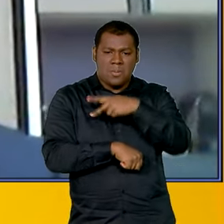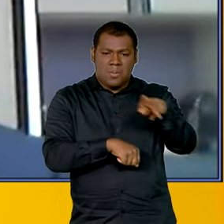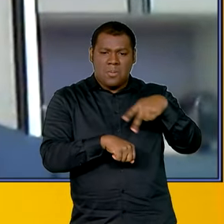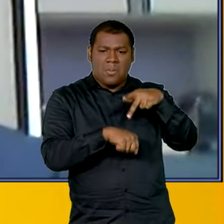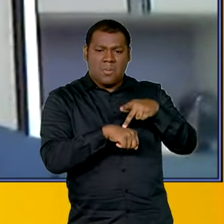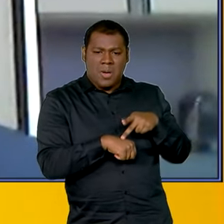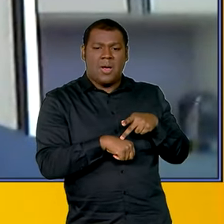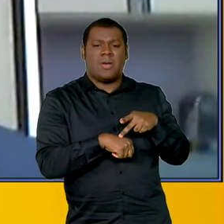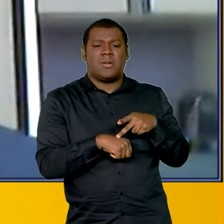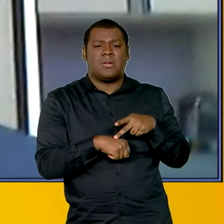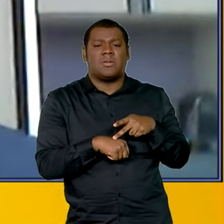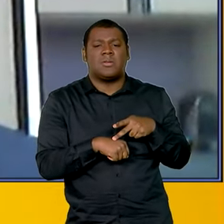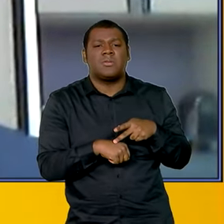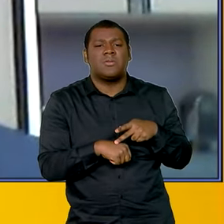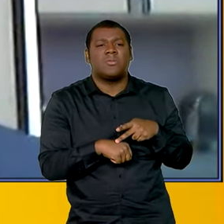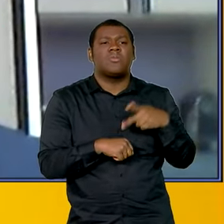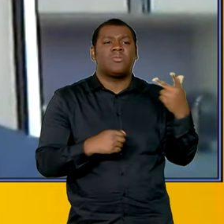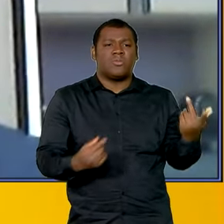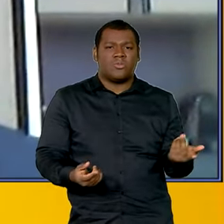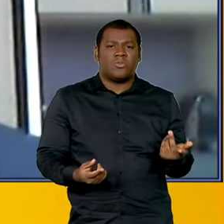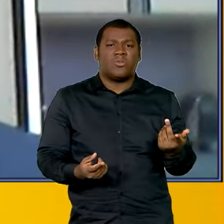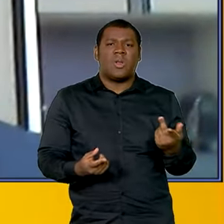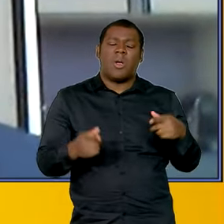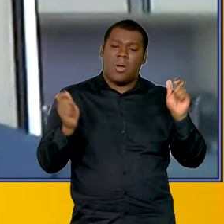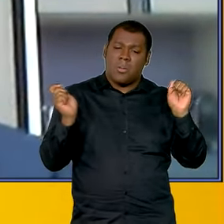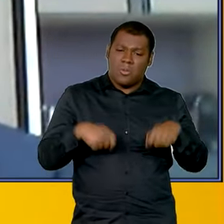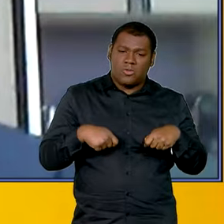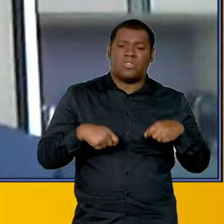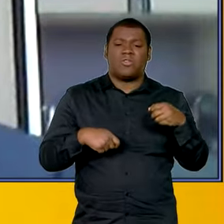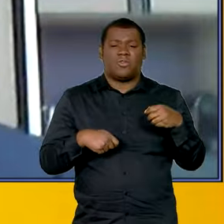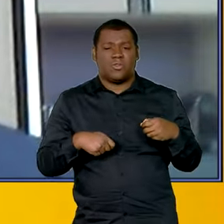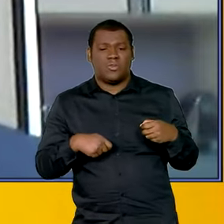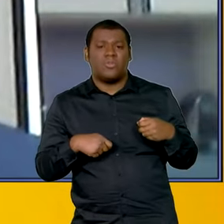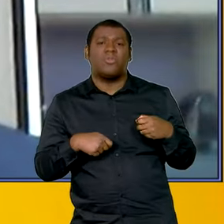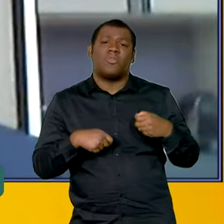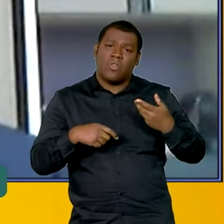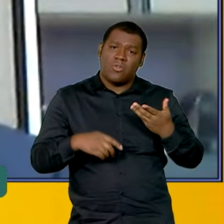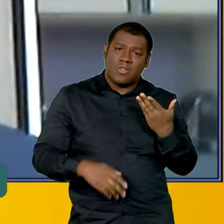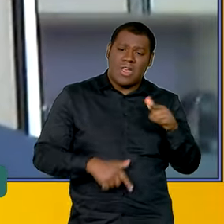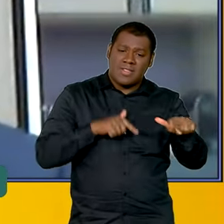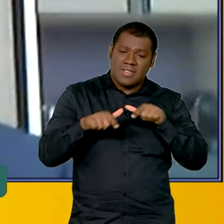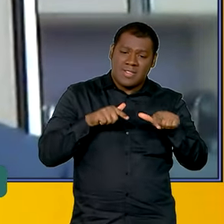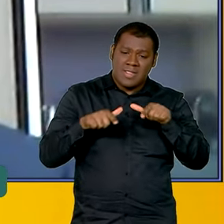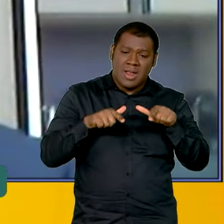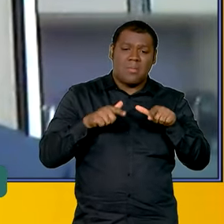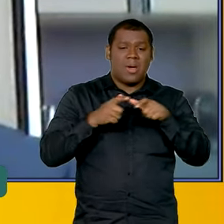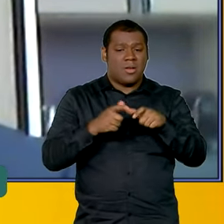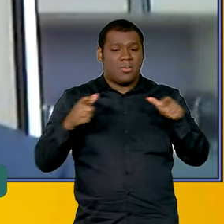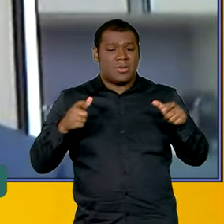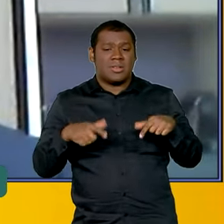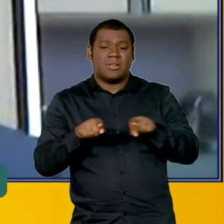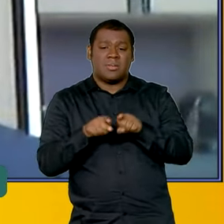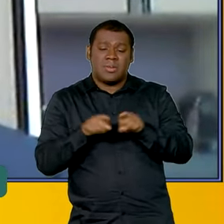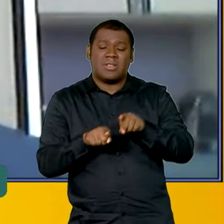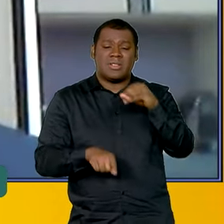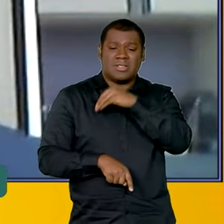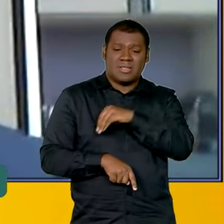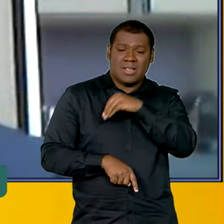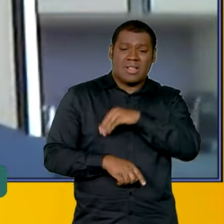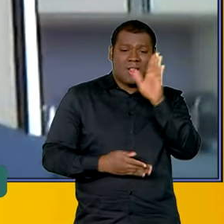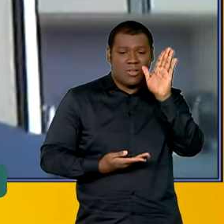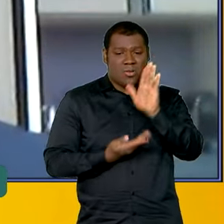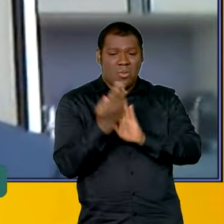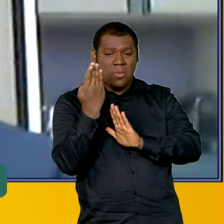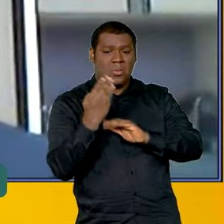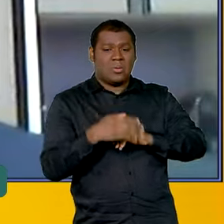econômica e comercial, uma integração produtiva que reflita em geração de emprego e renda para as populações do nosso